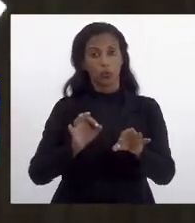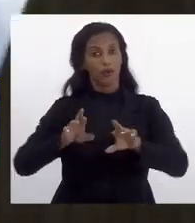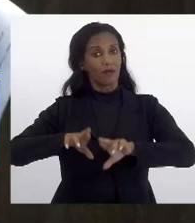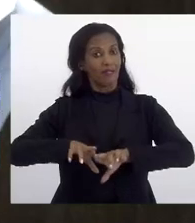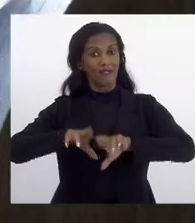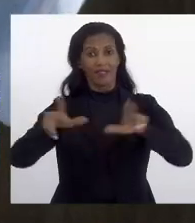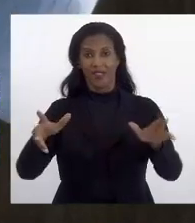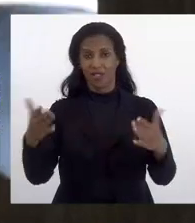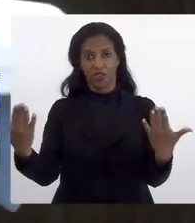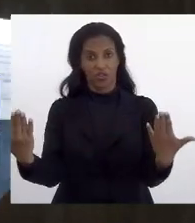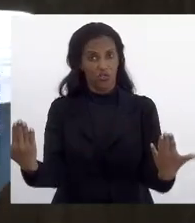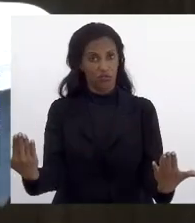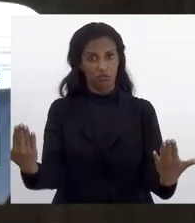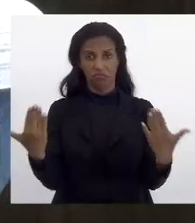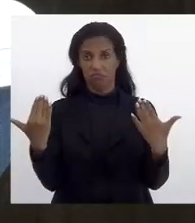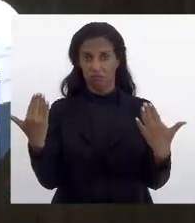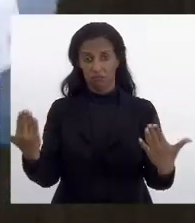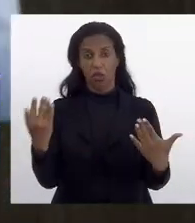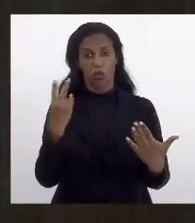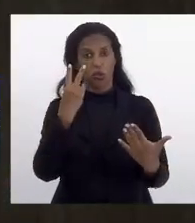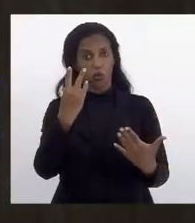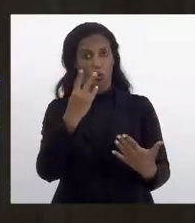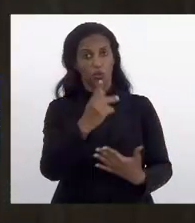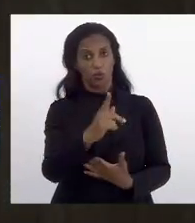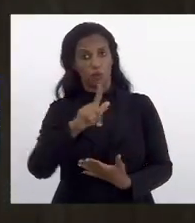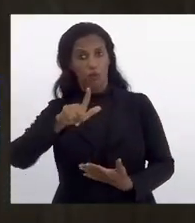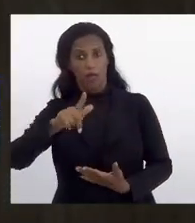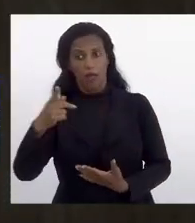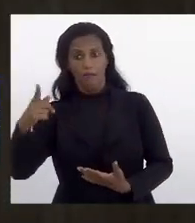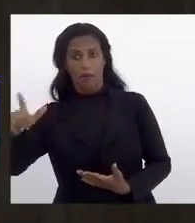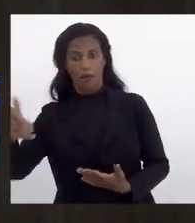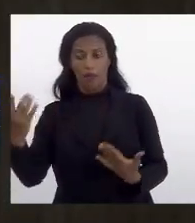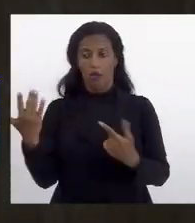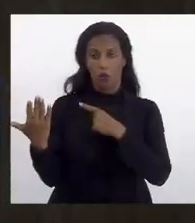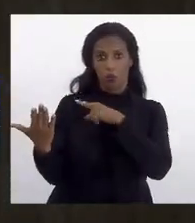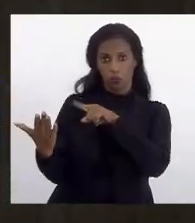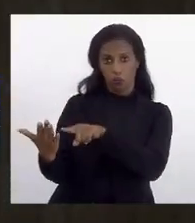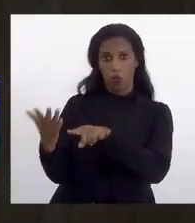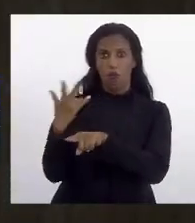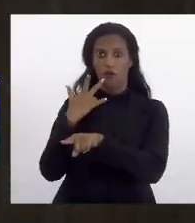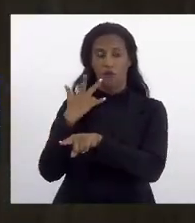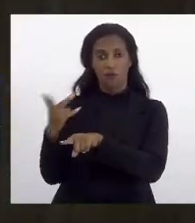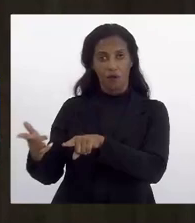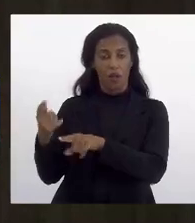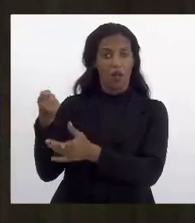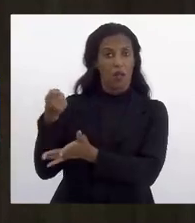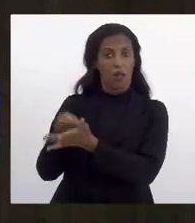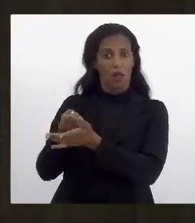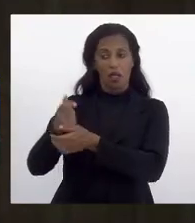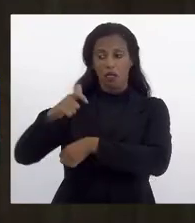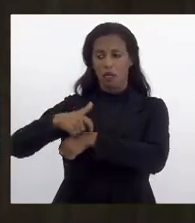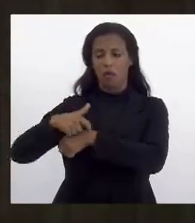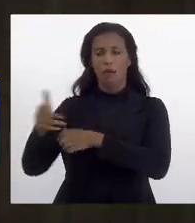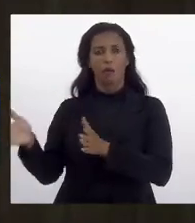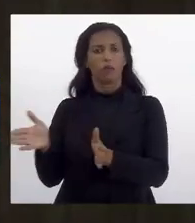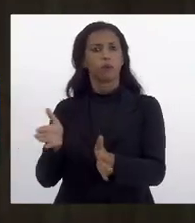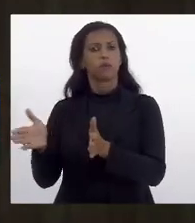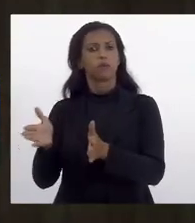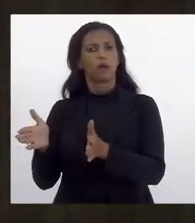são diferentes. Porque um trata de um regime temporário